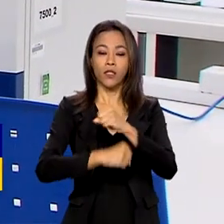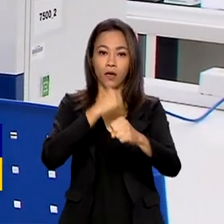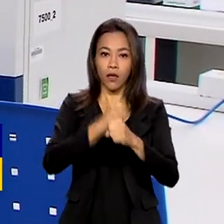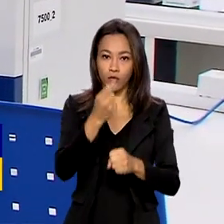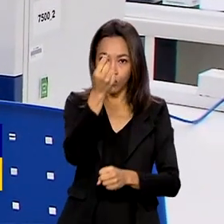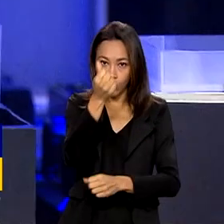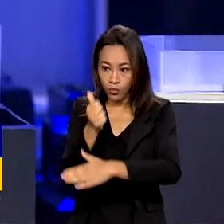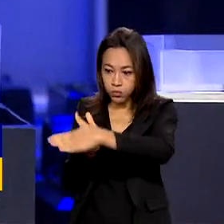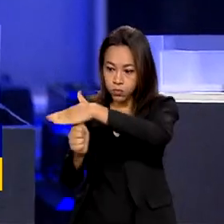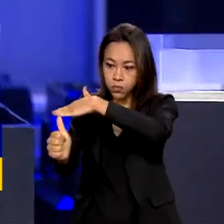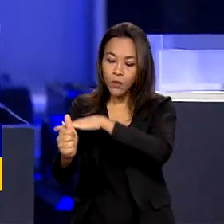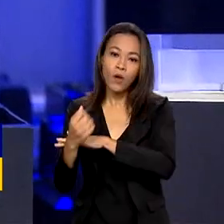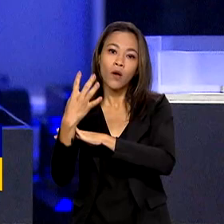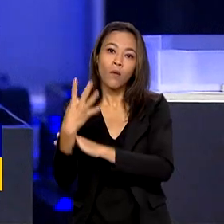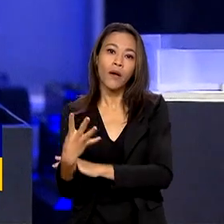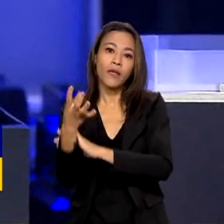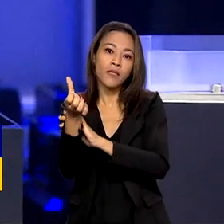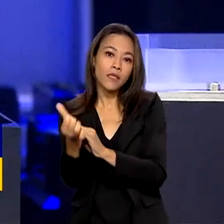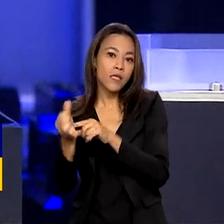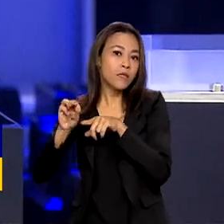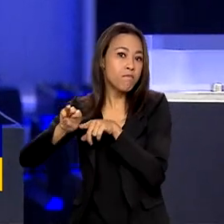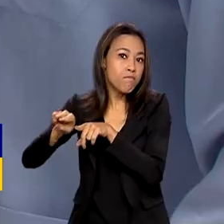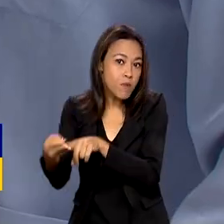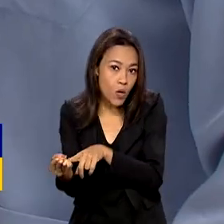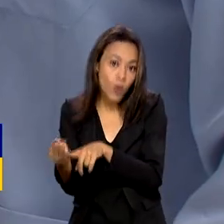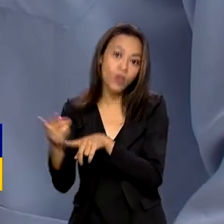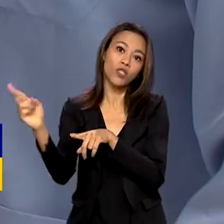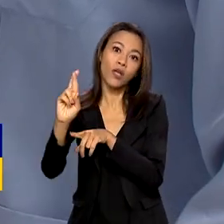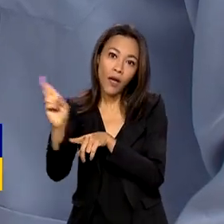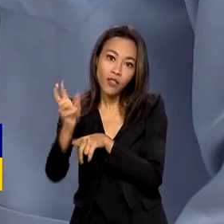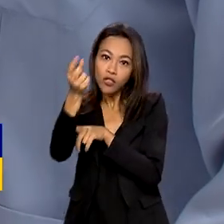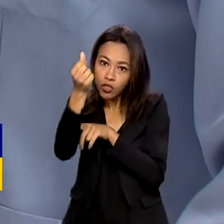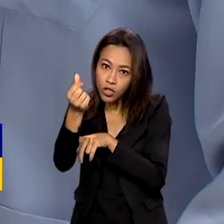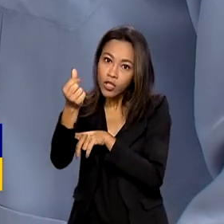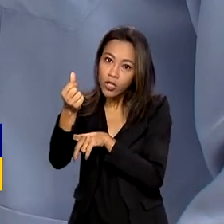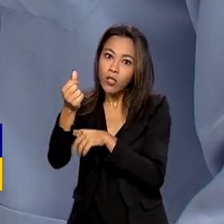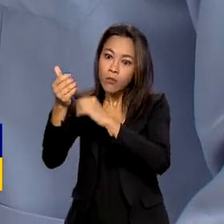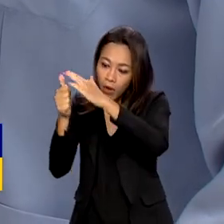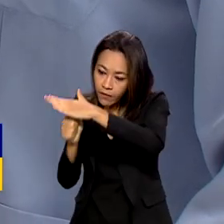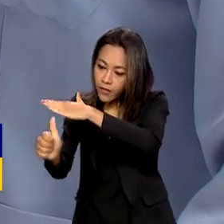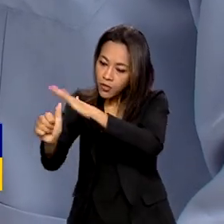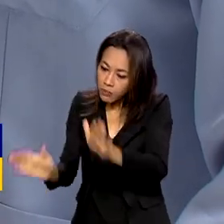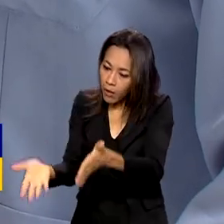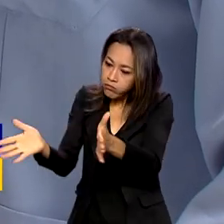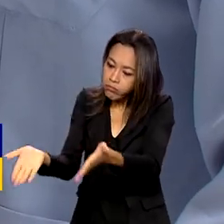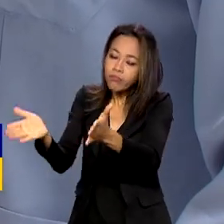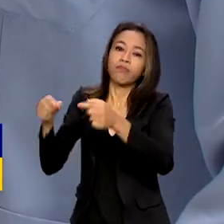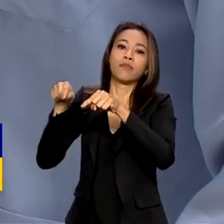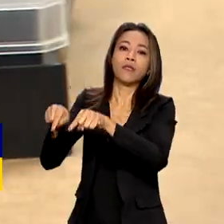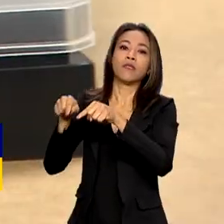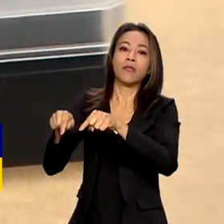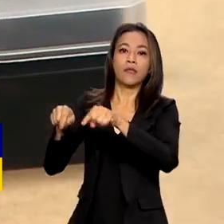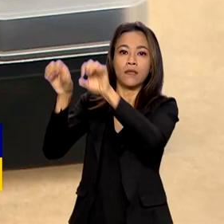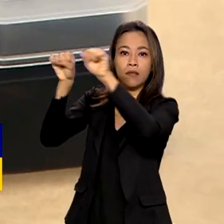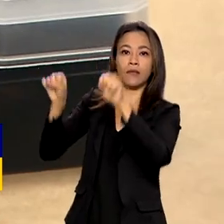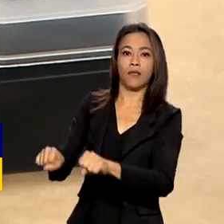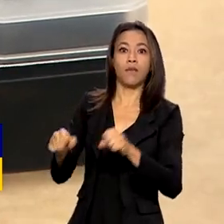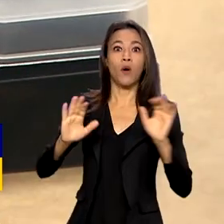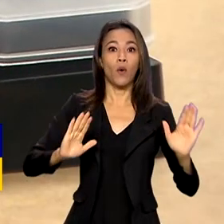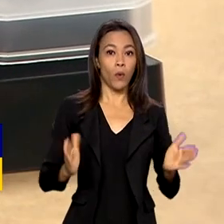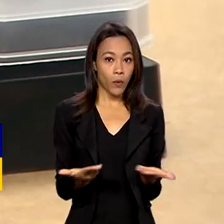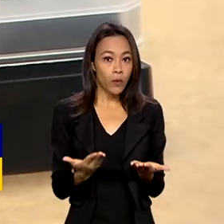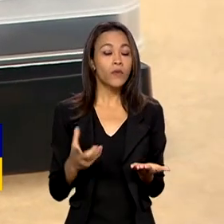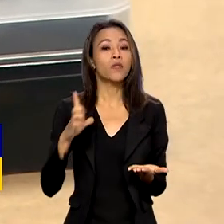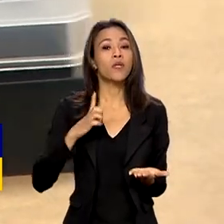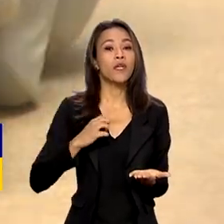prevê um total de 46 milhões de reais para investimentos no banco genético. Hoje, a rede é formada